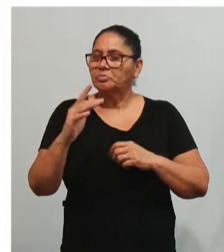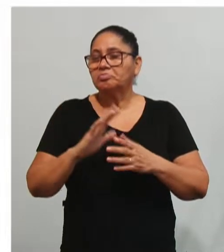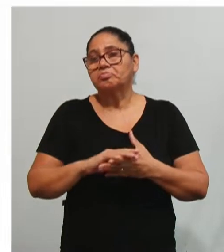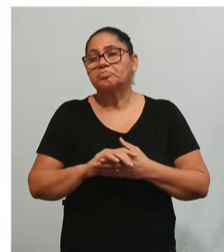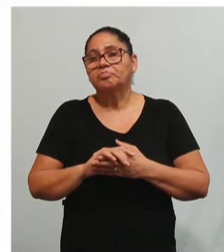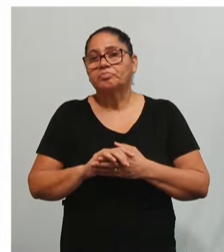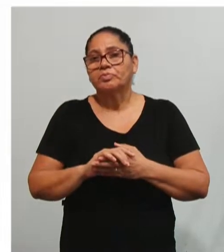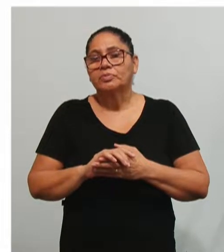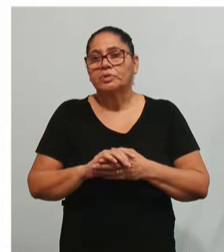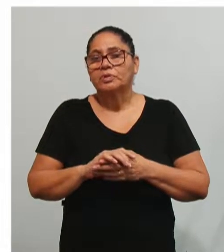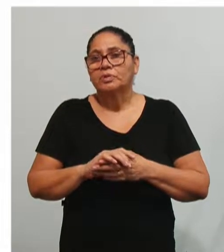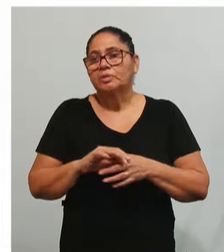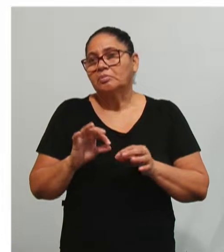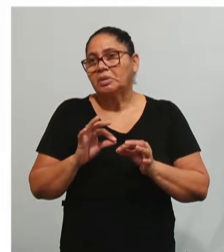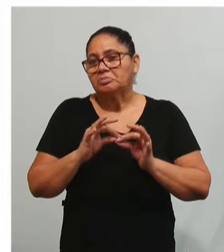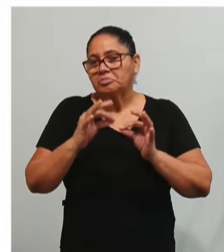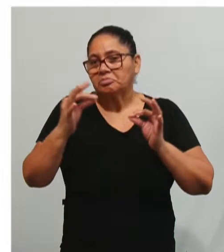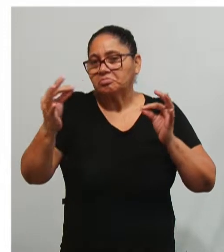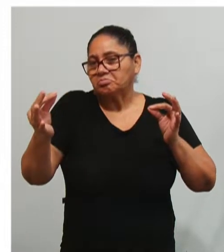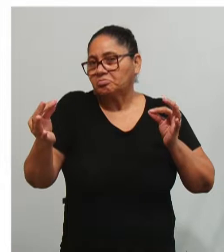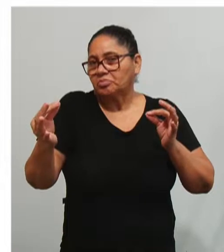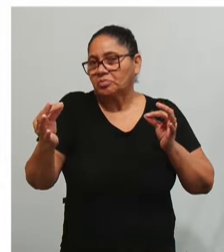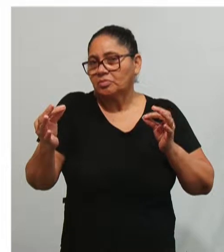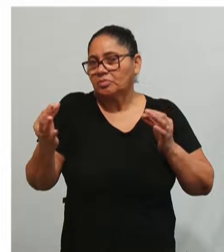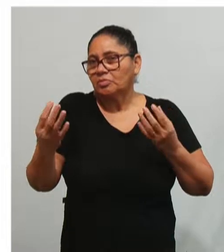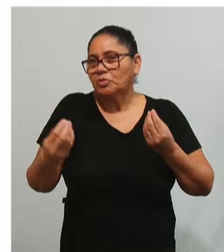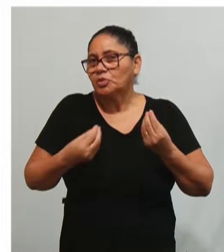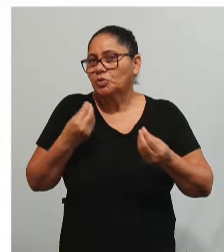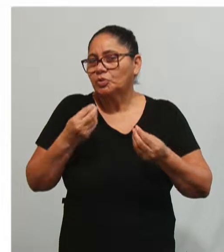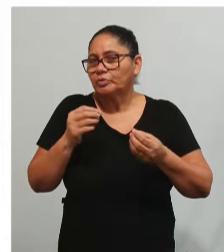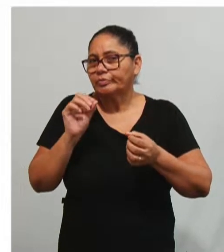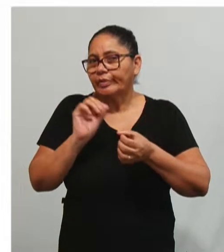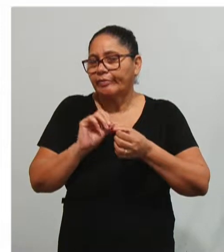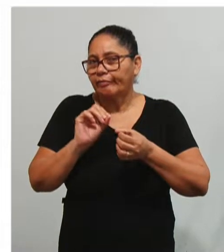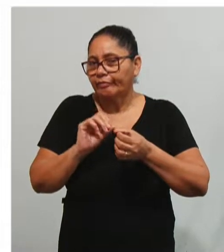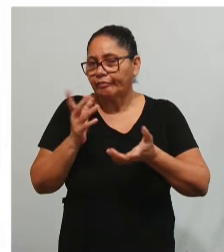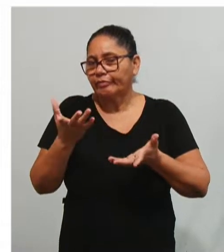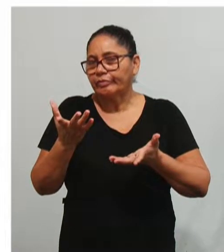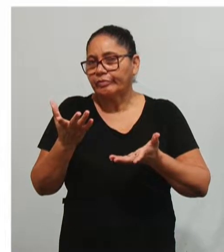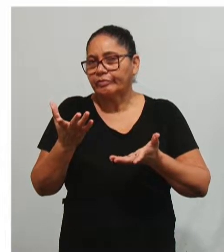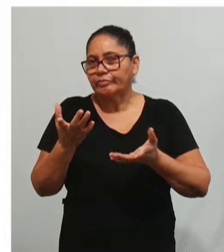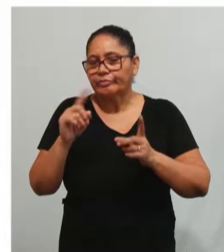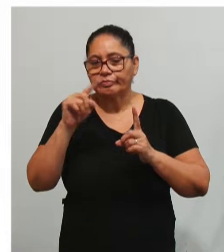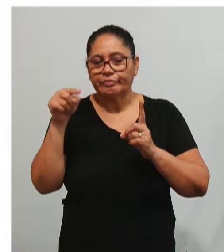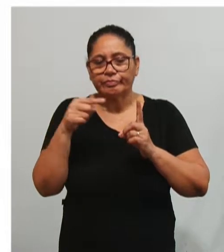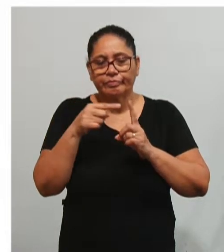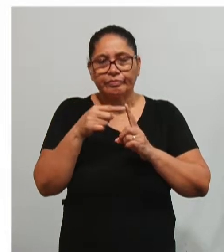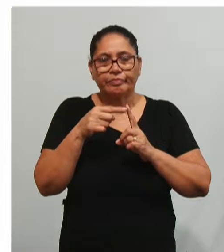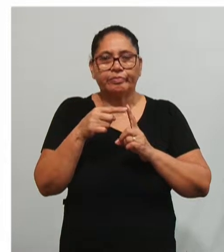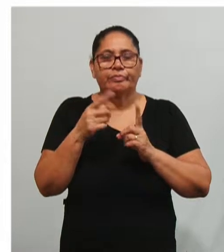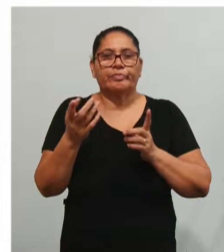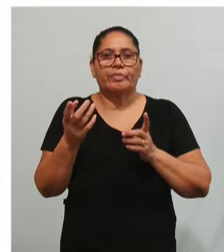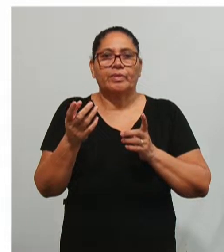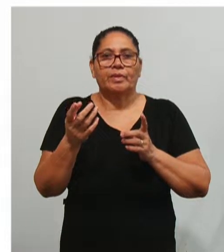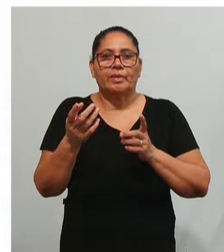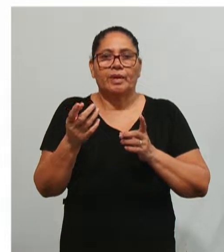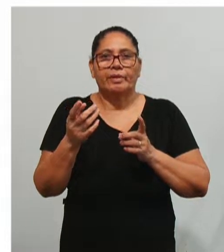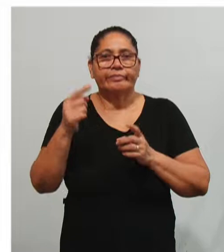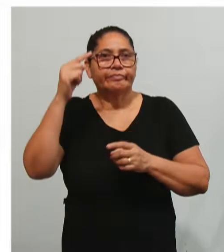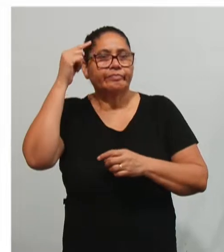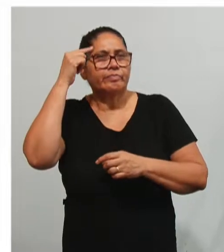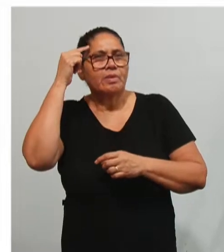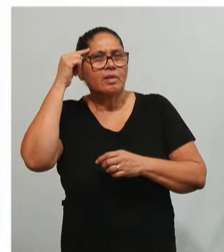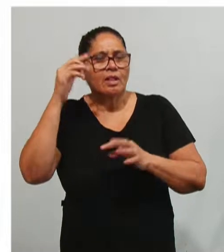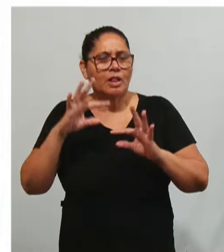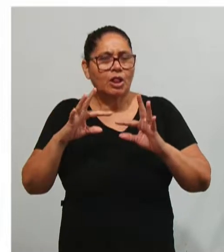adiante, os recursos necessários para realizar esses objetivos. Então, é nesse momento do planejamento que a gente vai pensar em todos esses